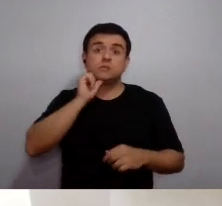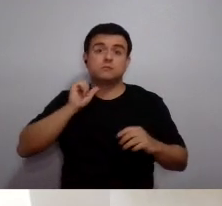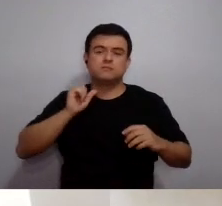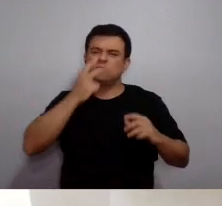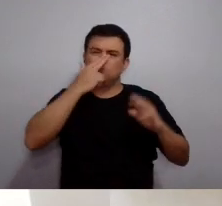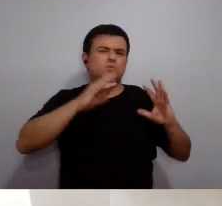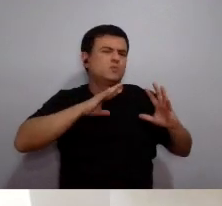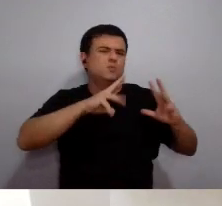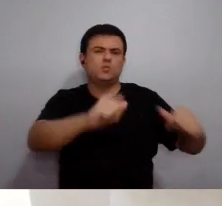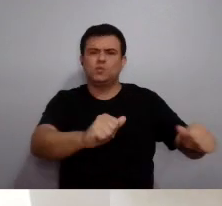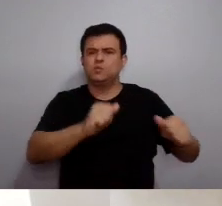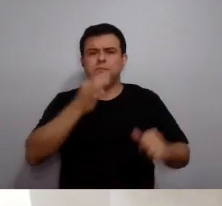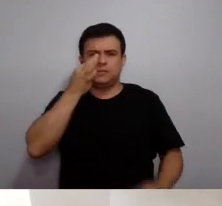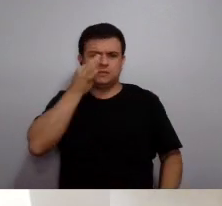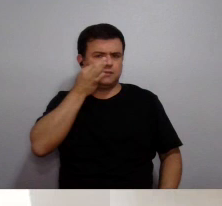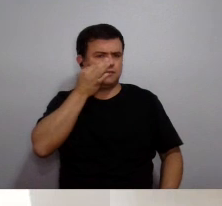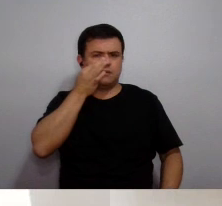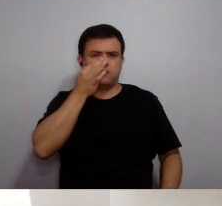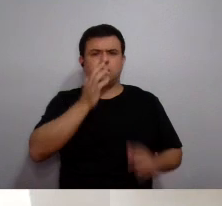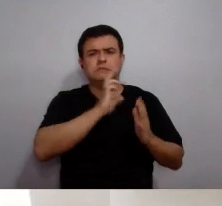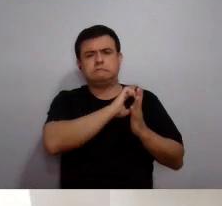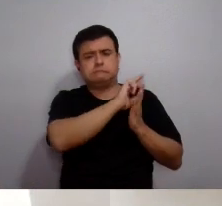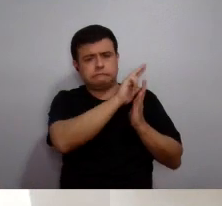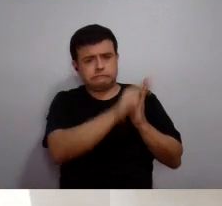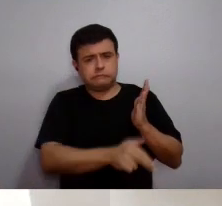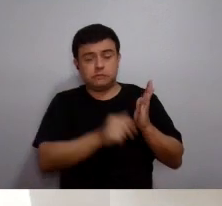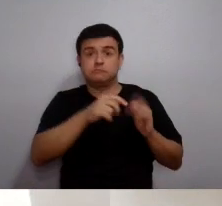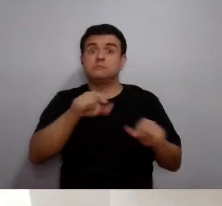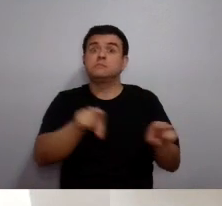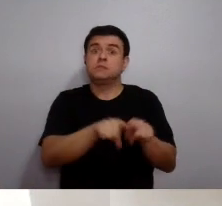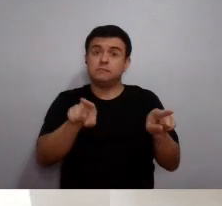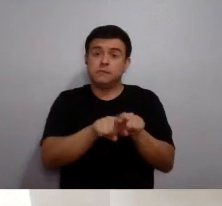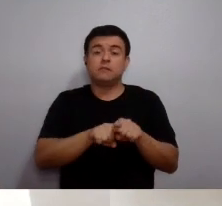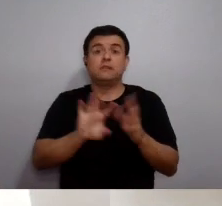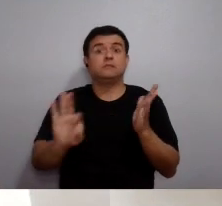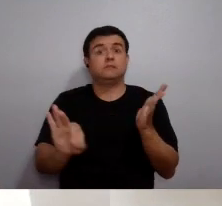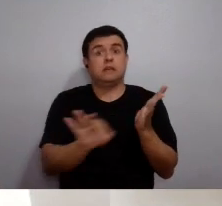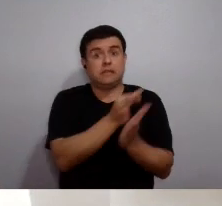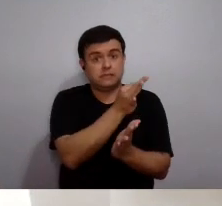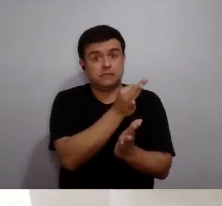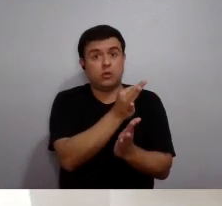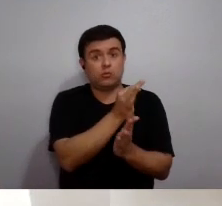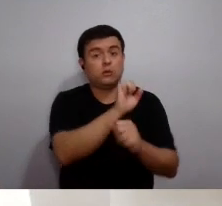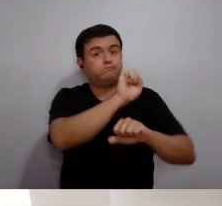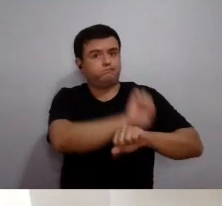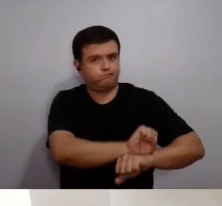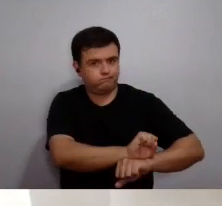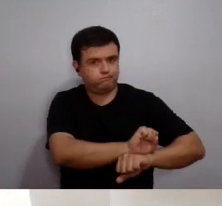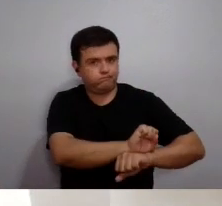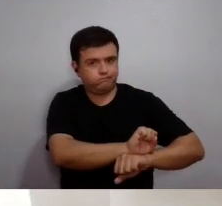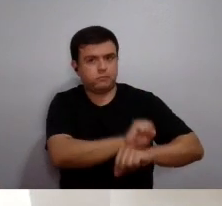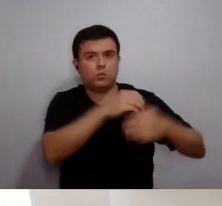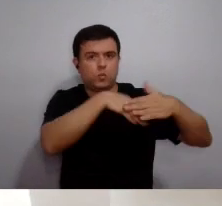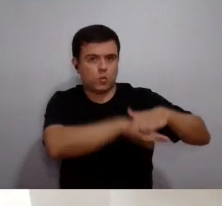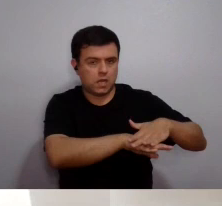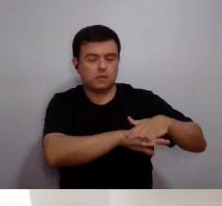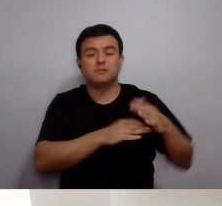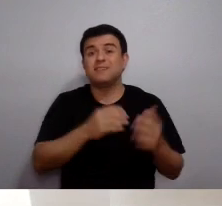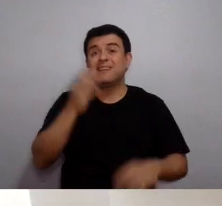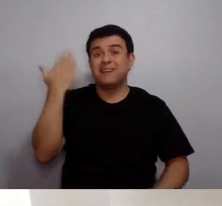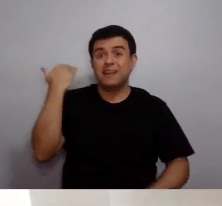Suspendemos, então, como suspendemos todas as atividades presenciais, nós suspendemos as inscrições.